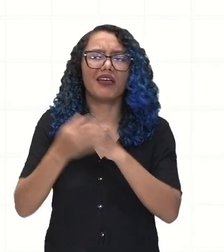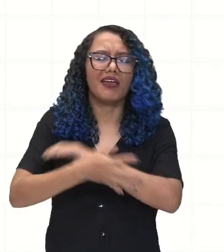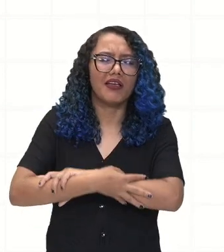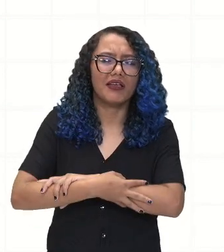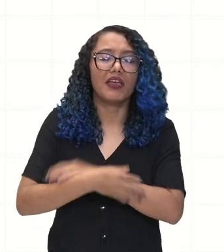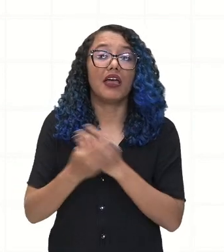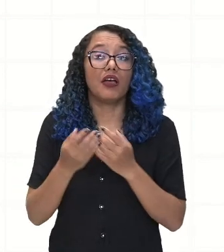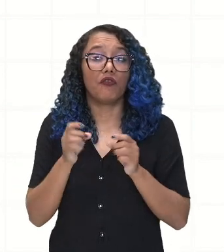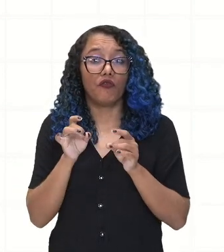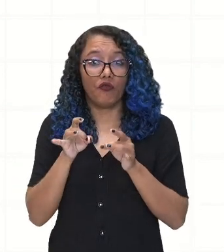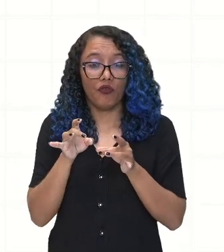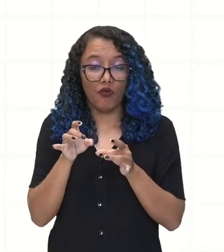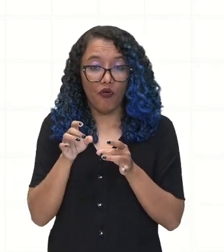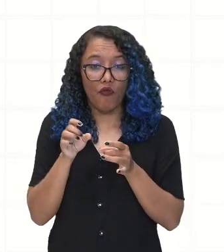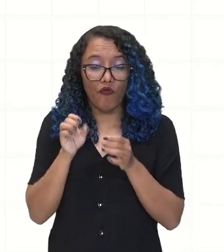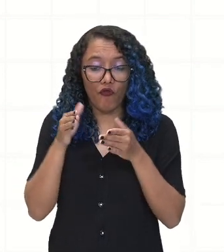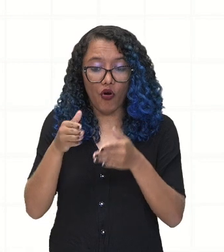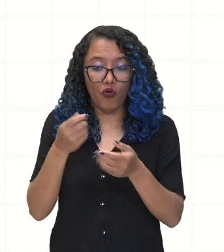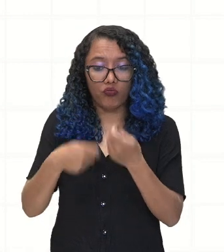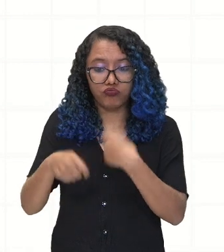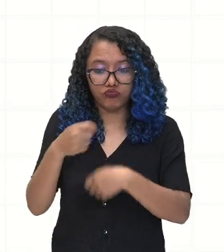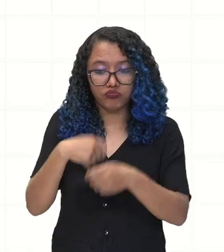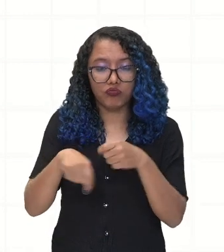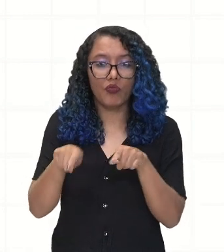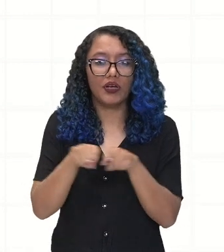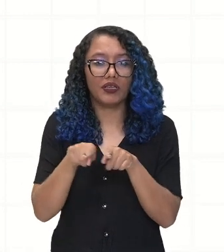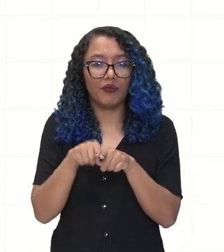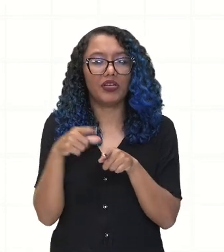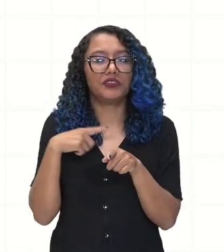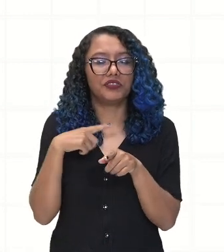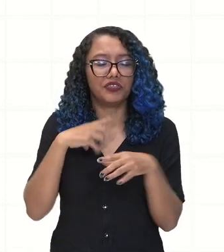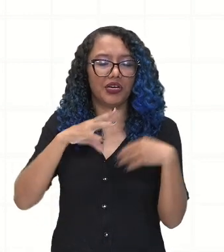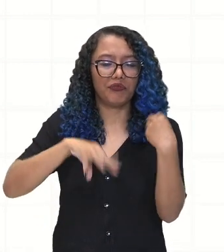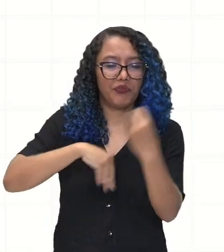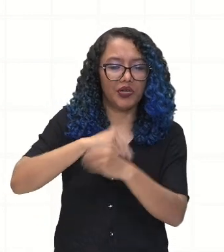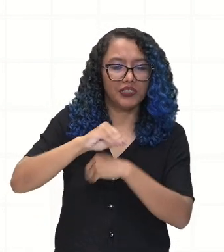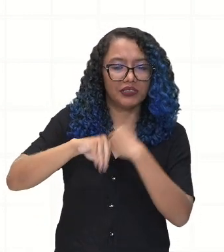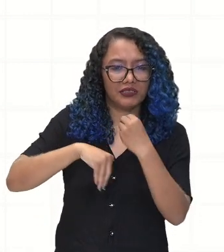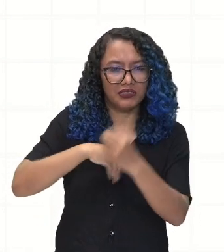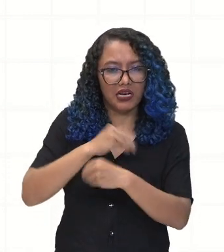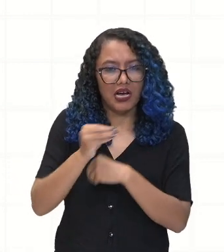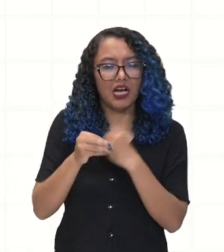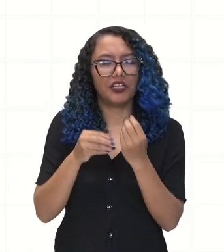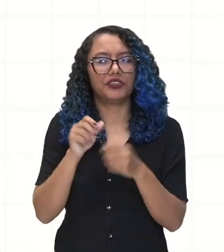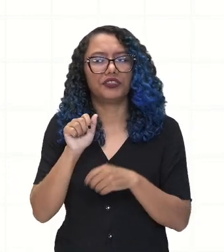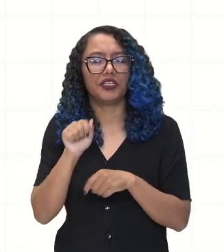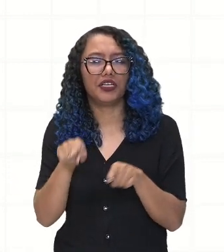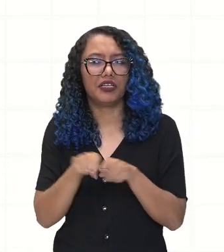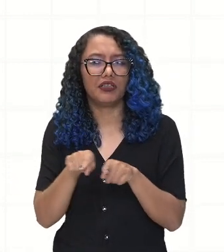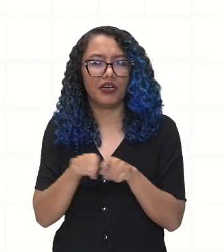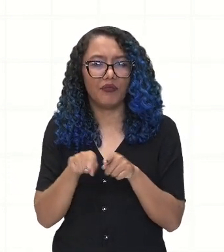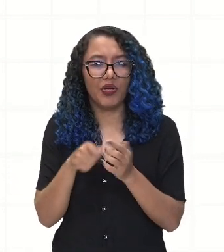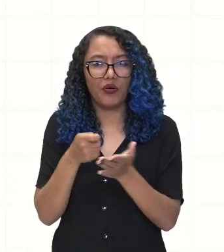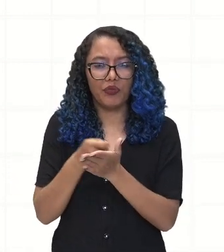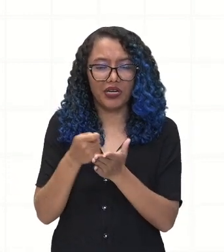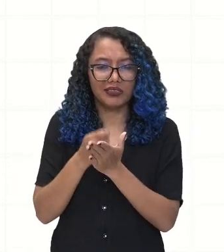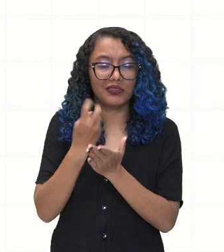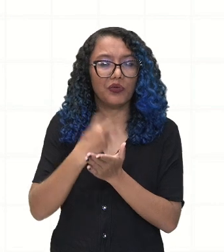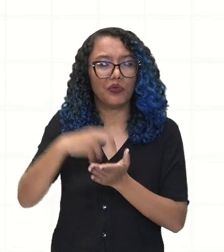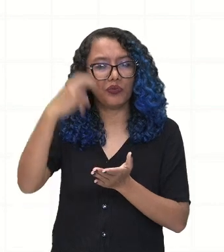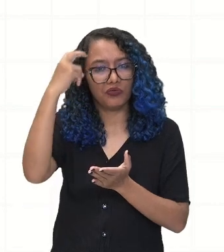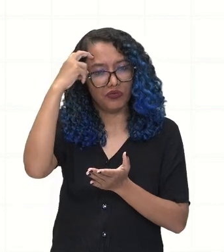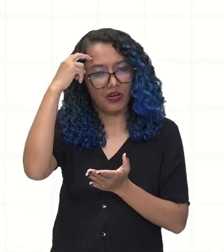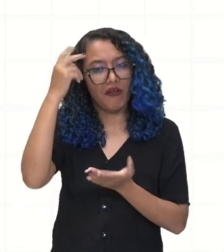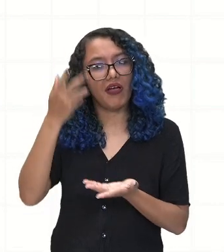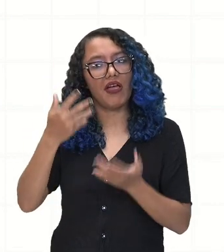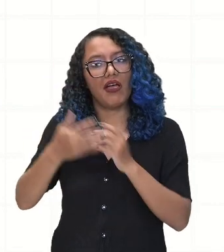de aculturação, de mestiçagem. Tudo isso vai ser resultado dessa aliança entre os tupiniquins